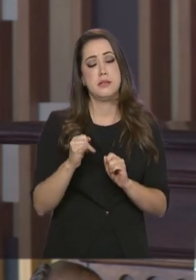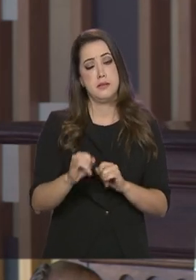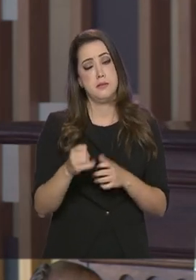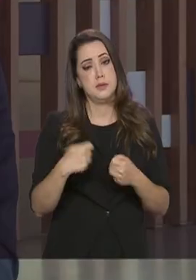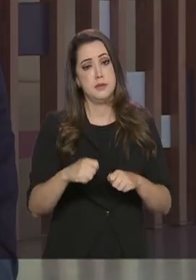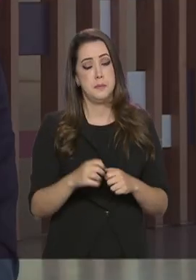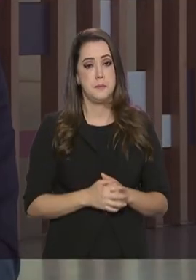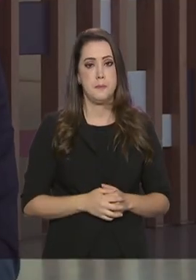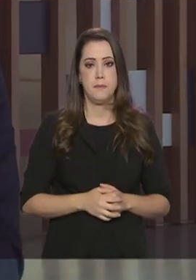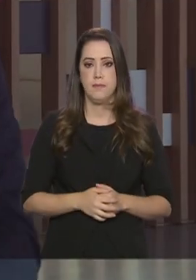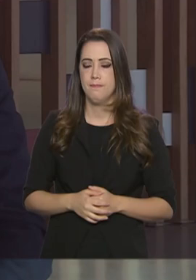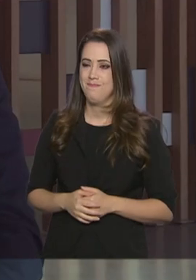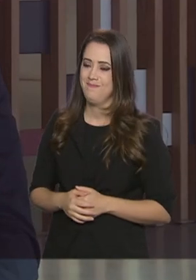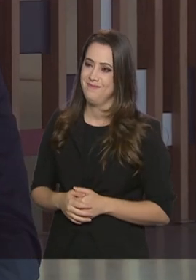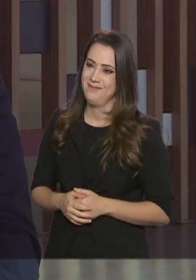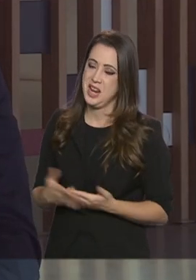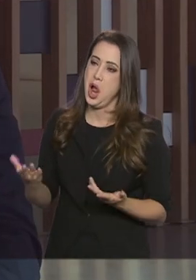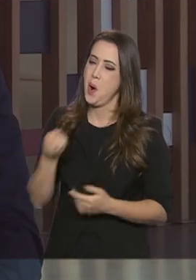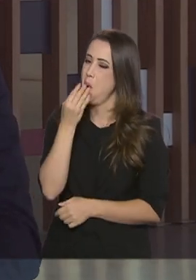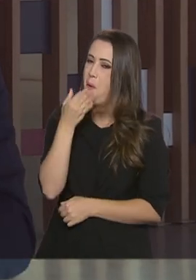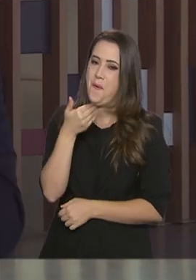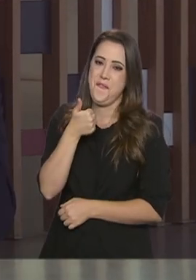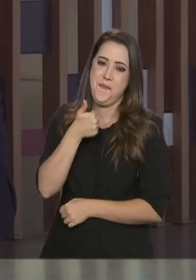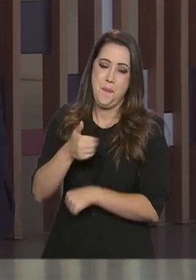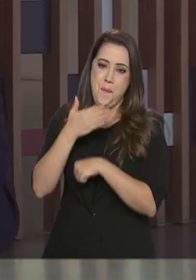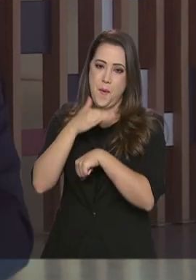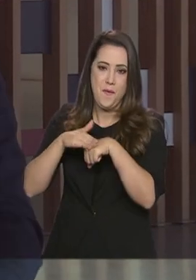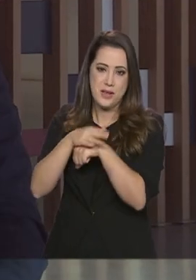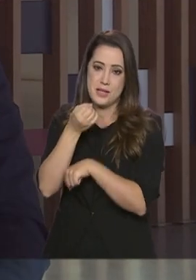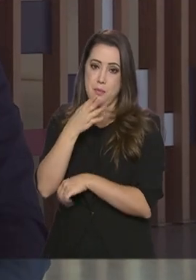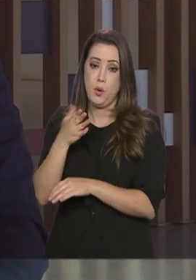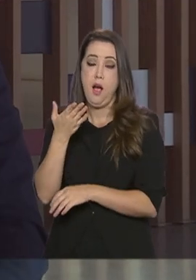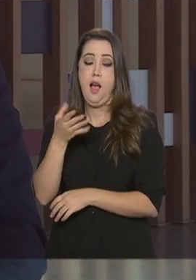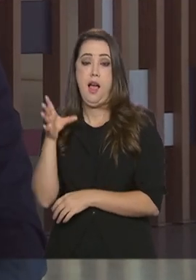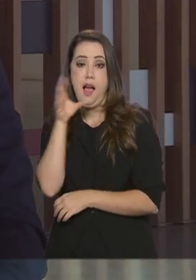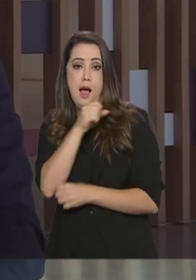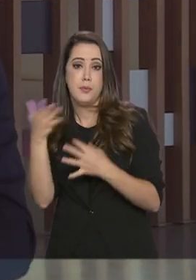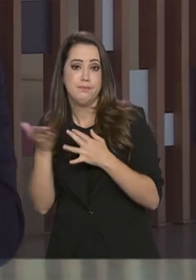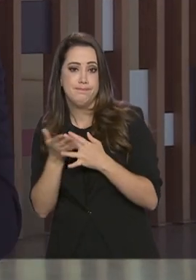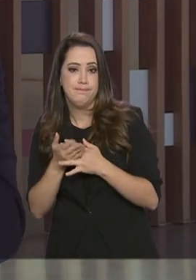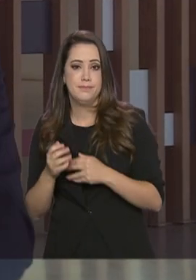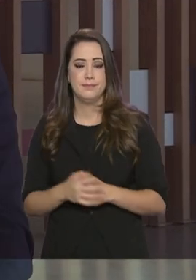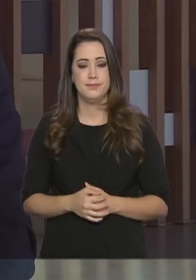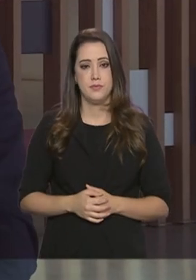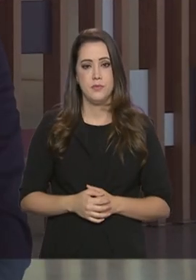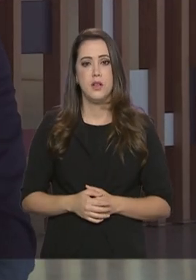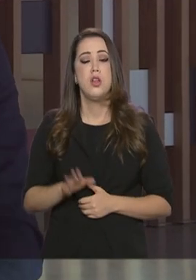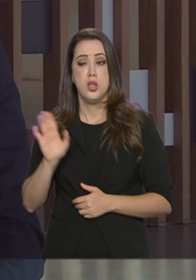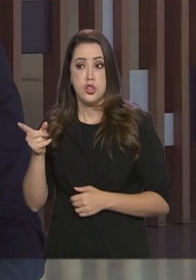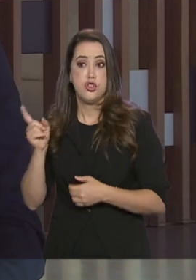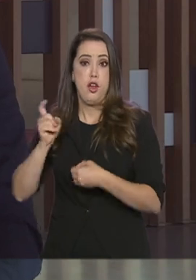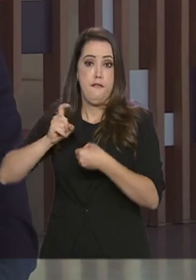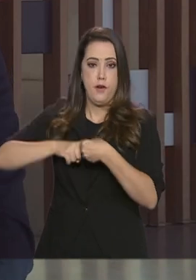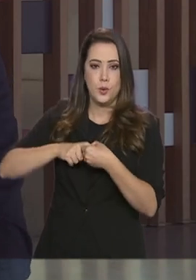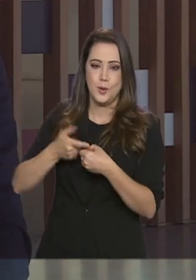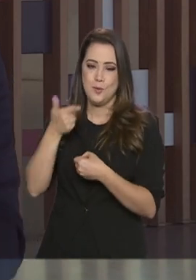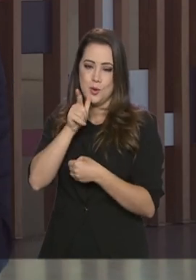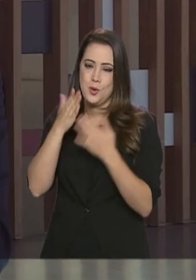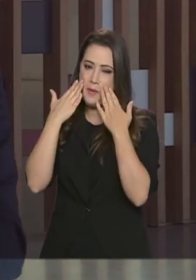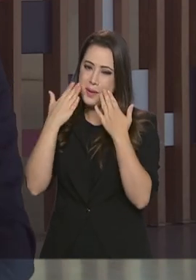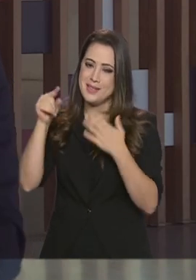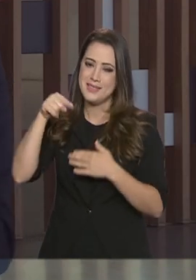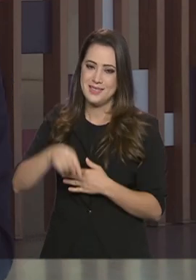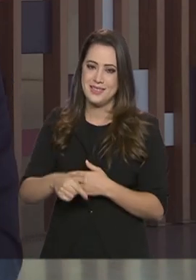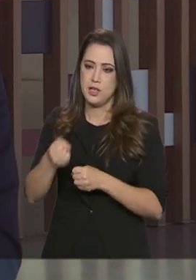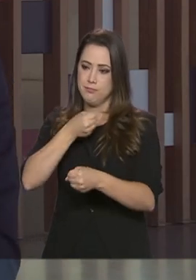importações. Ministro, a conversa está ótima, a gente vai para um rápido intervalo, daqui a pouco a gente volta. Daqui a pouco voltamos com o Brasil em